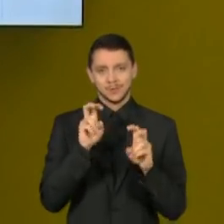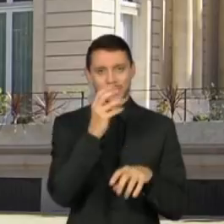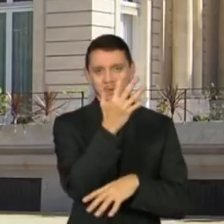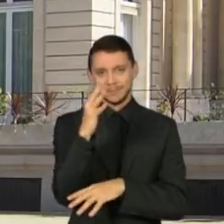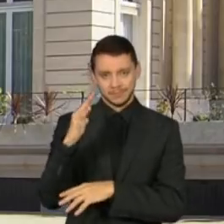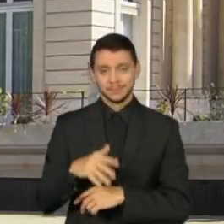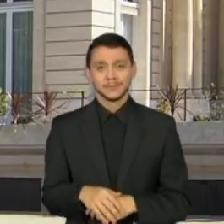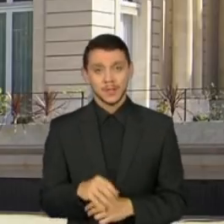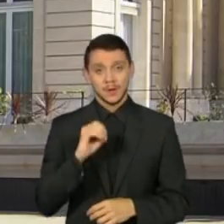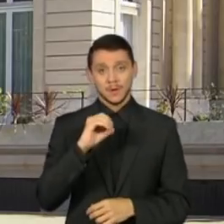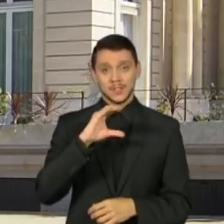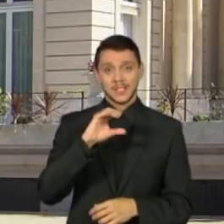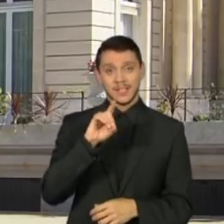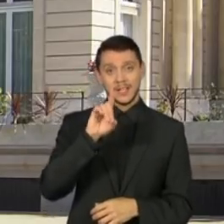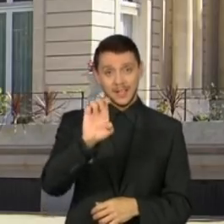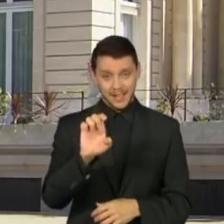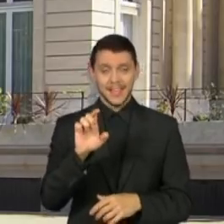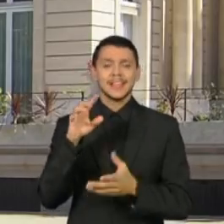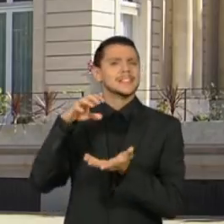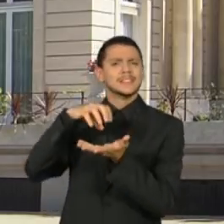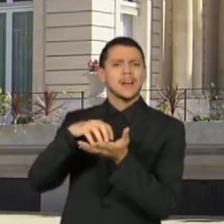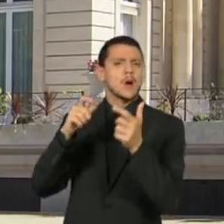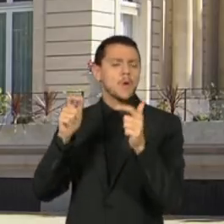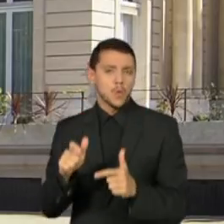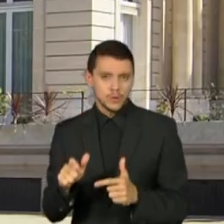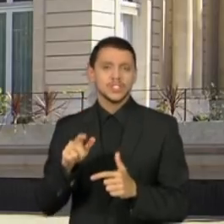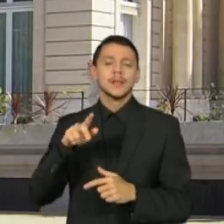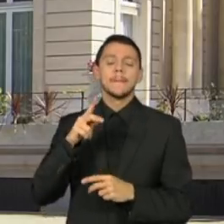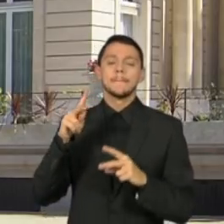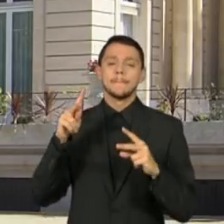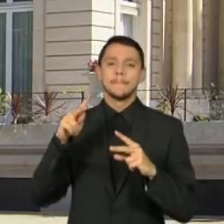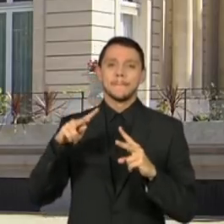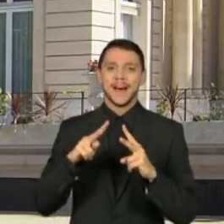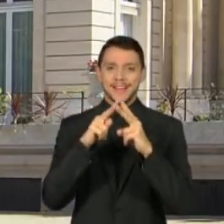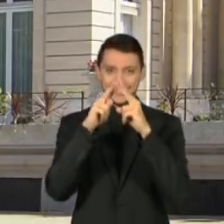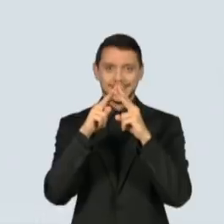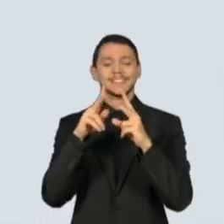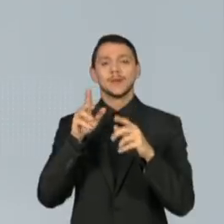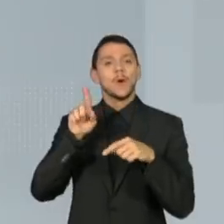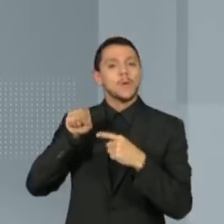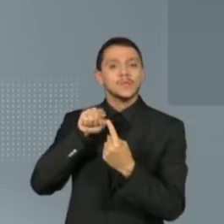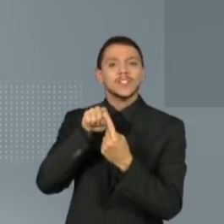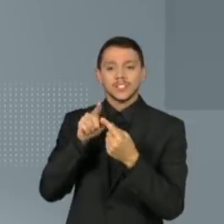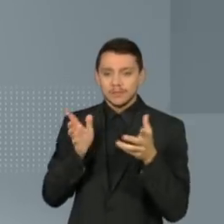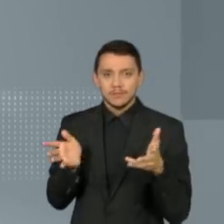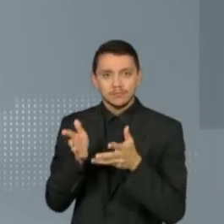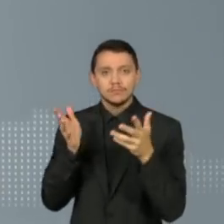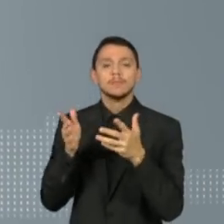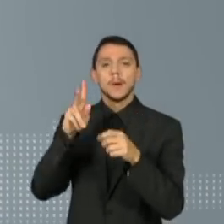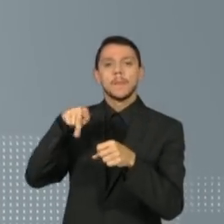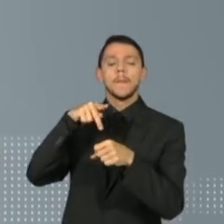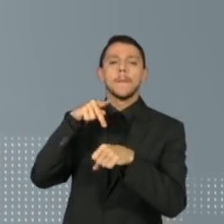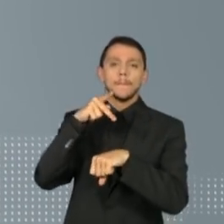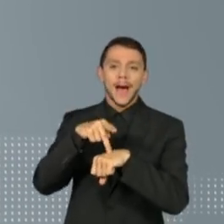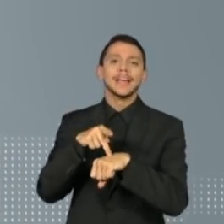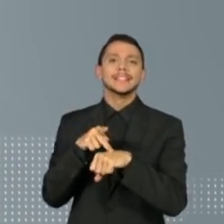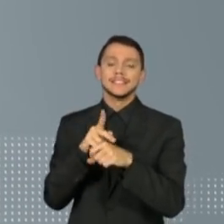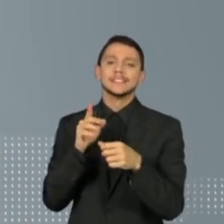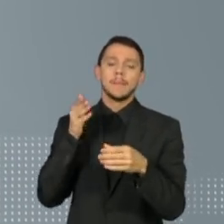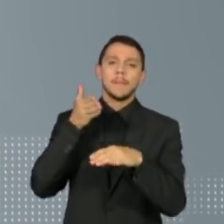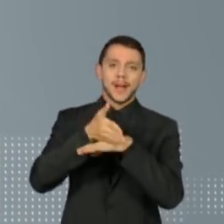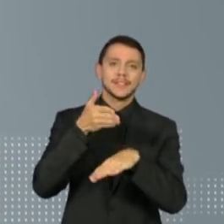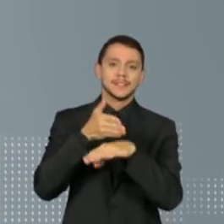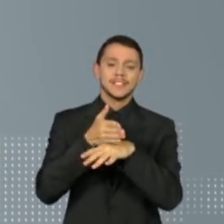criada para promover o desenvolvimento econômico e social dos países membros. Hoje são 38, a